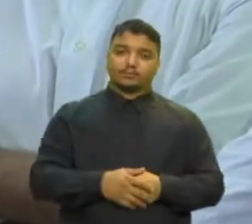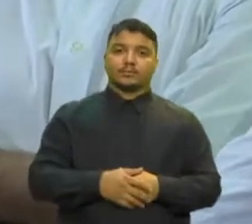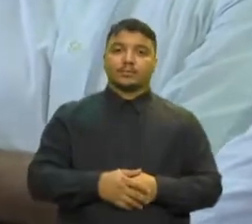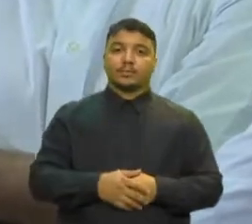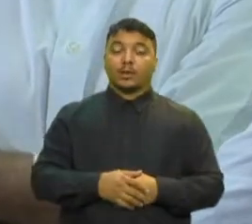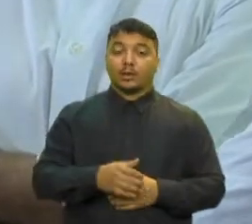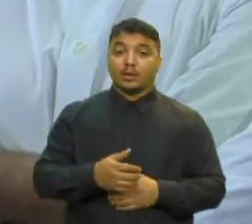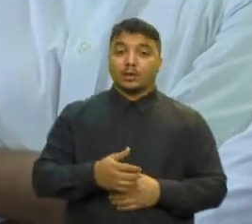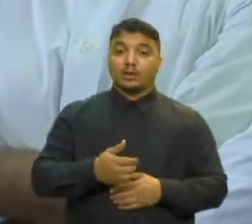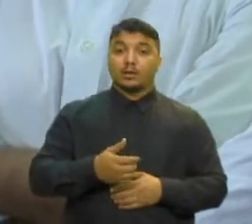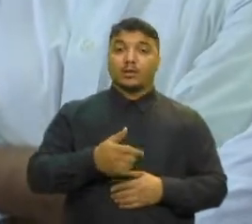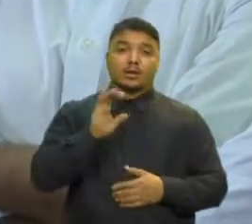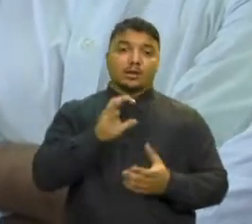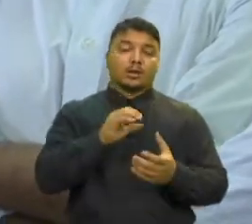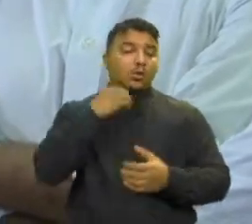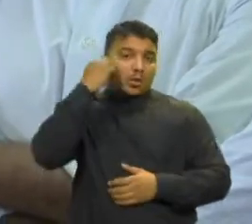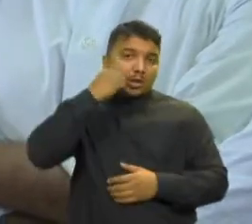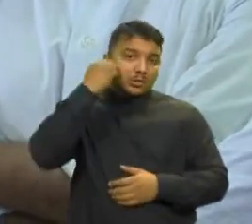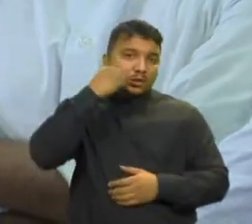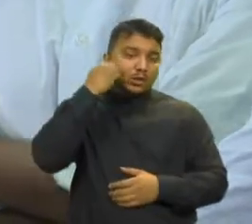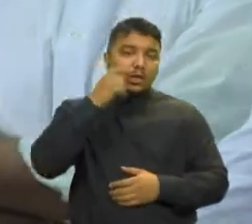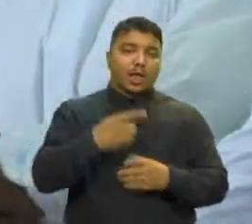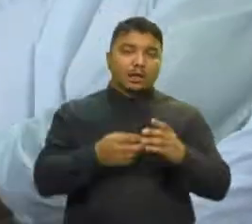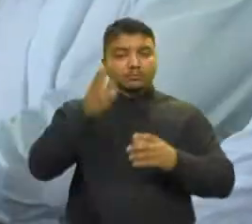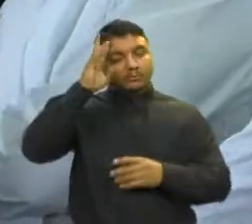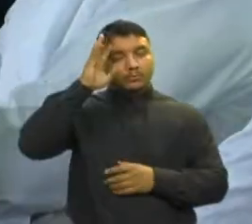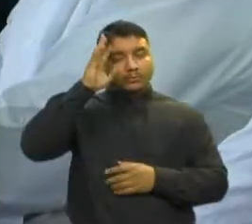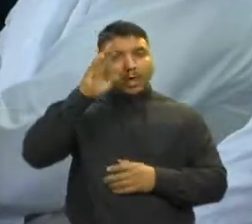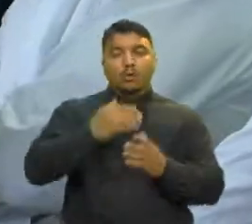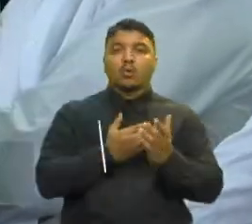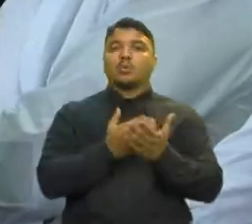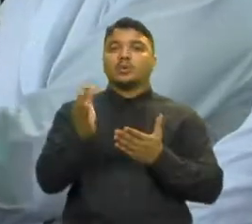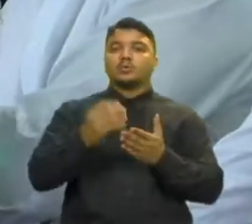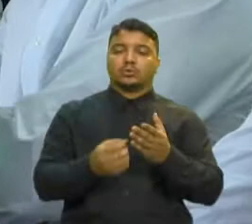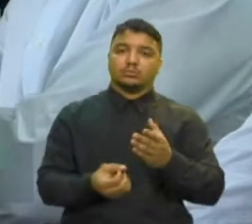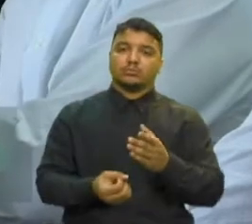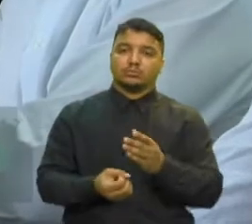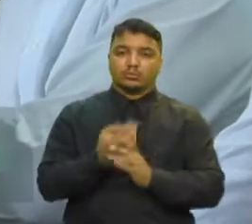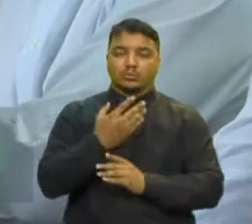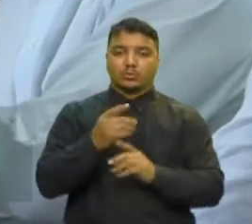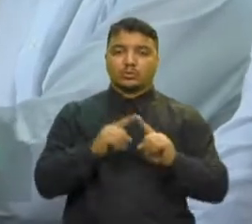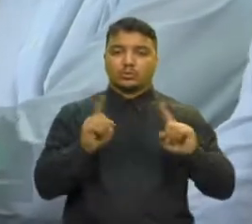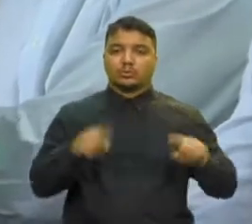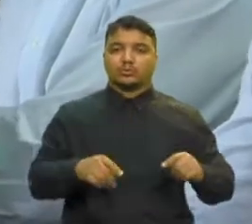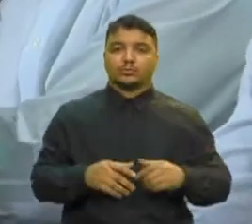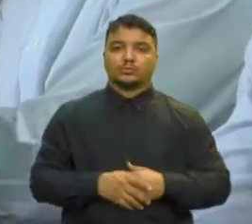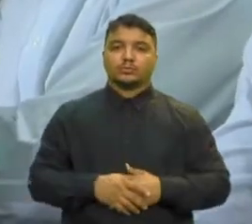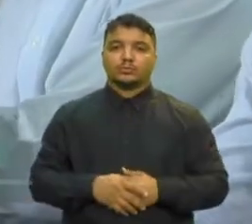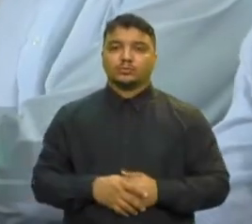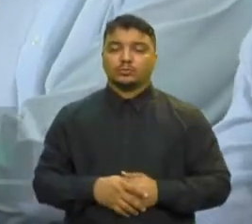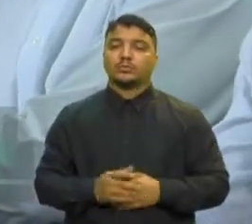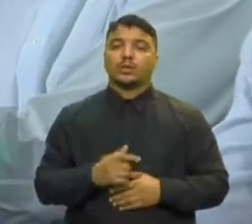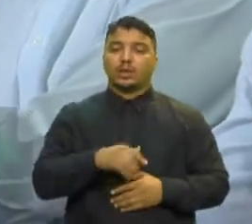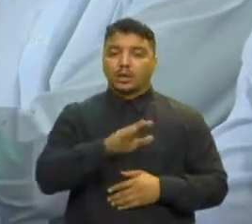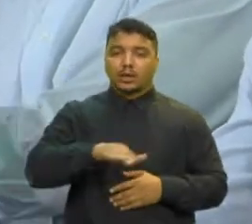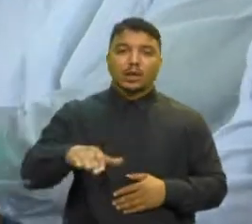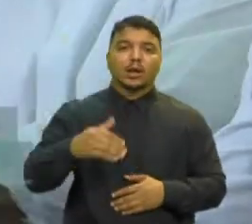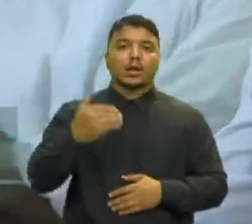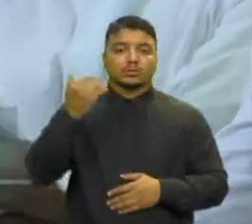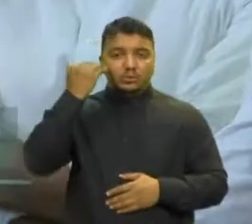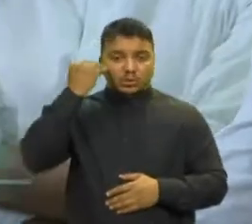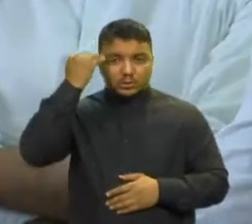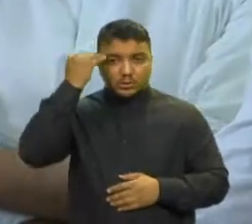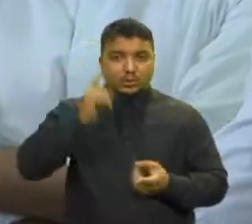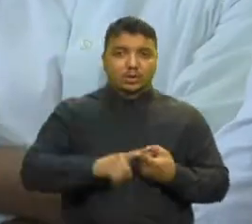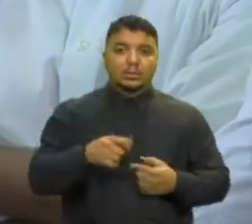dama do Ceará, Onélia Santana Aqui esse espaço vai atender crianças, adolescentes e